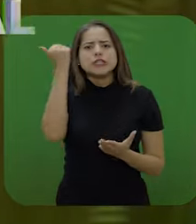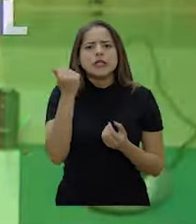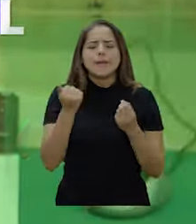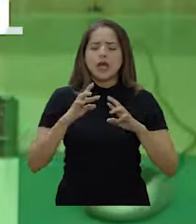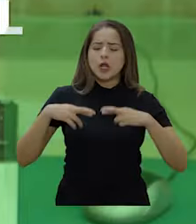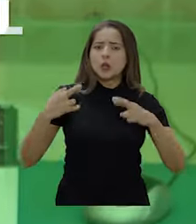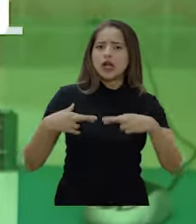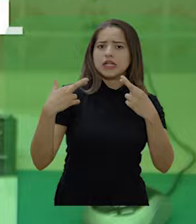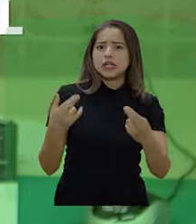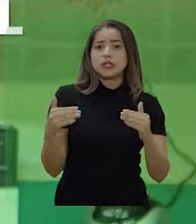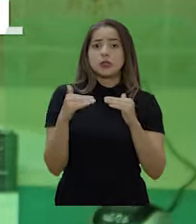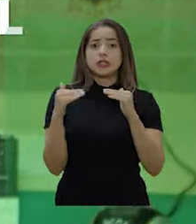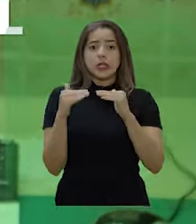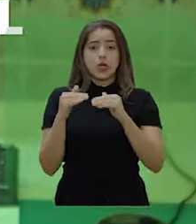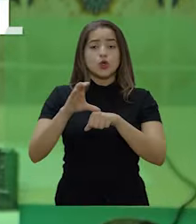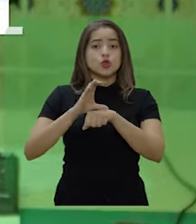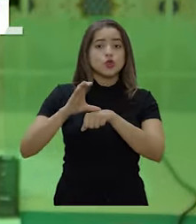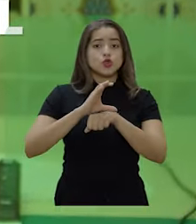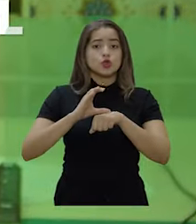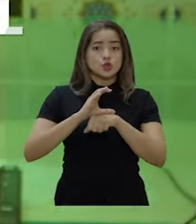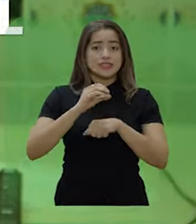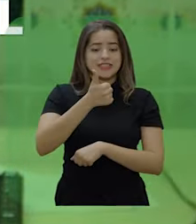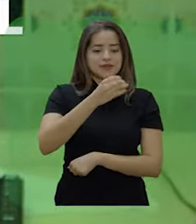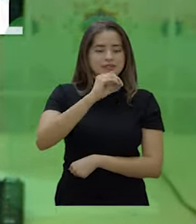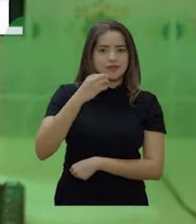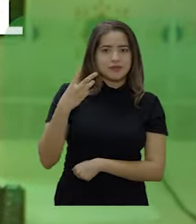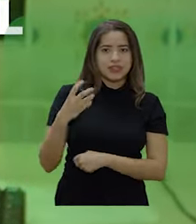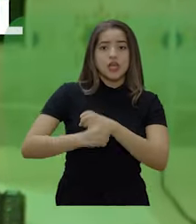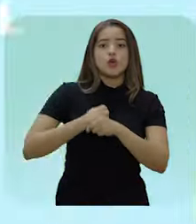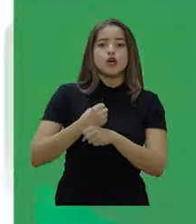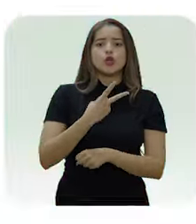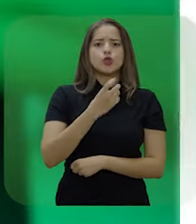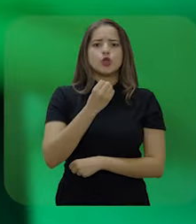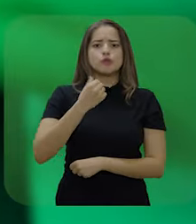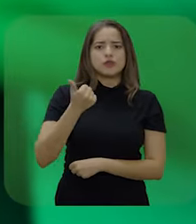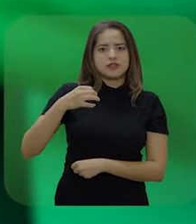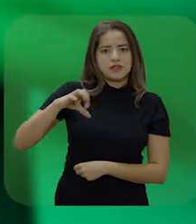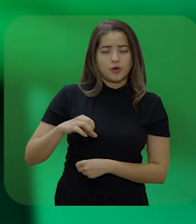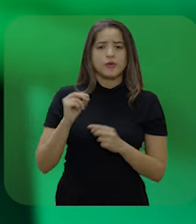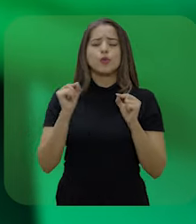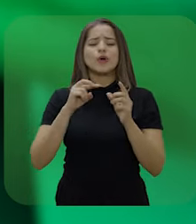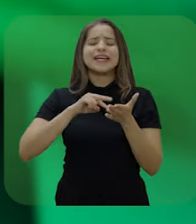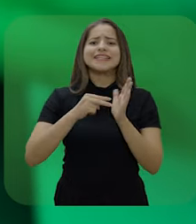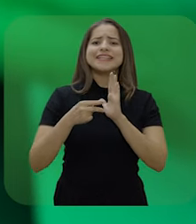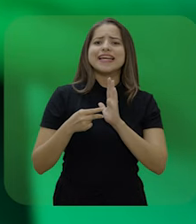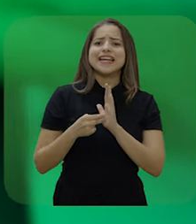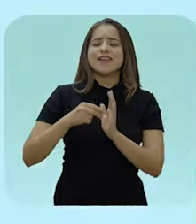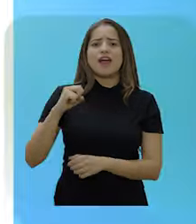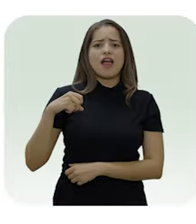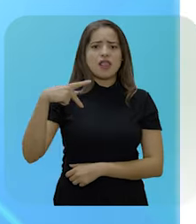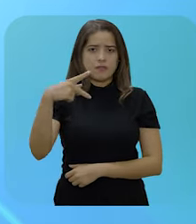atualizados conforme a Emenda Constitucional 103 de 2019. O que é aposentadoria?